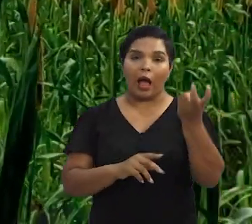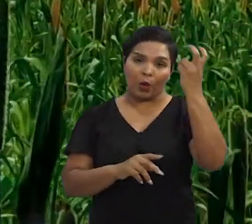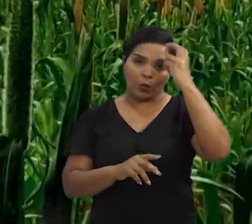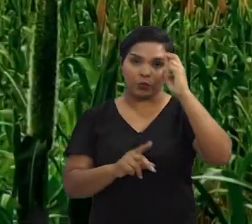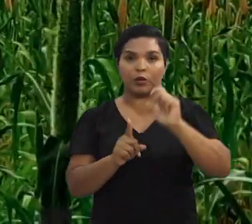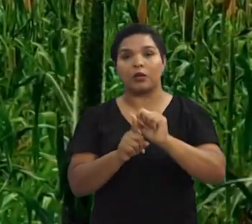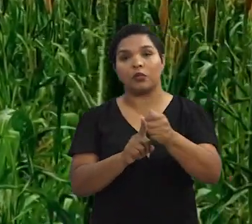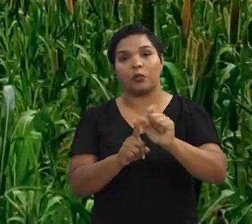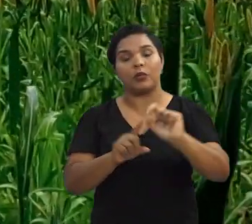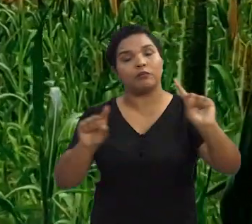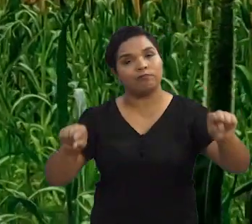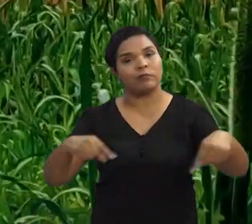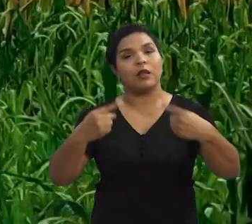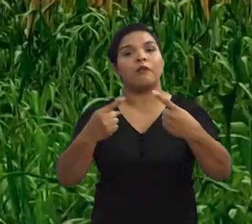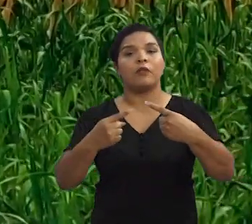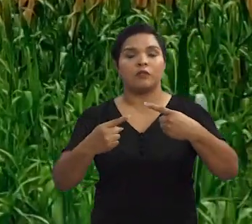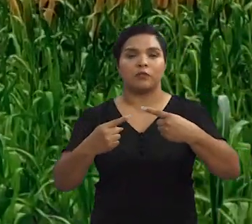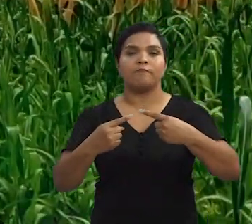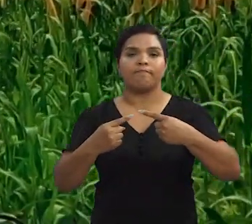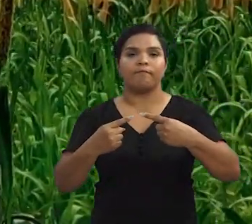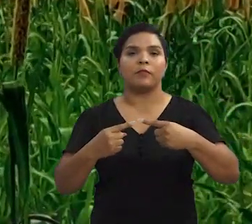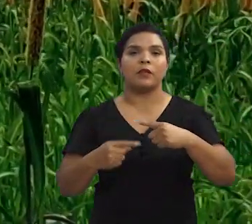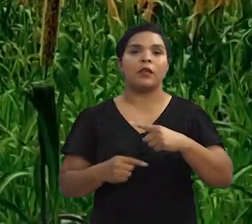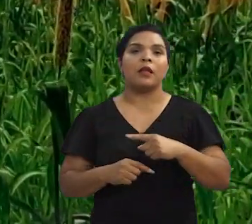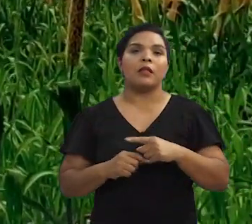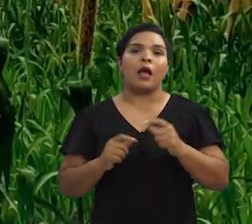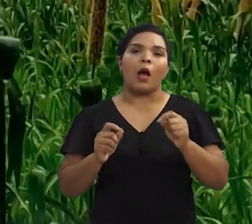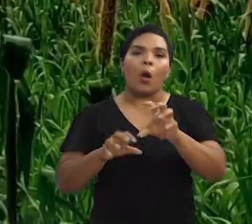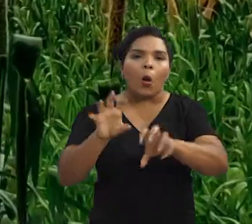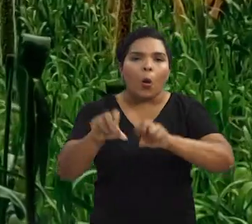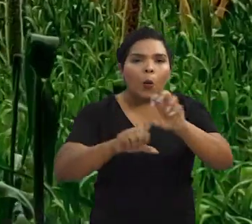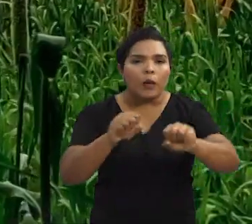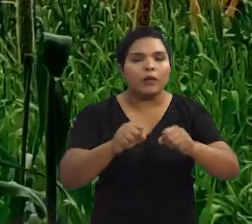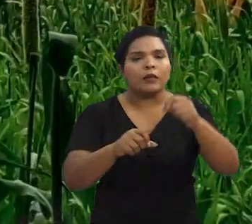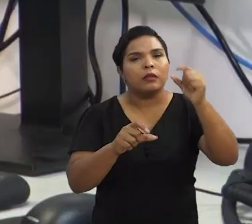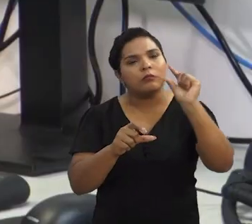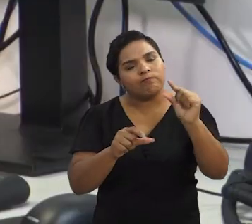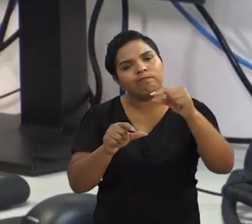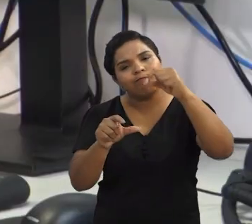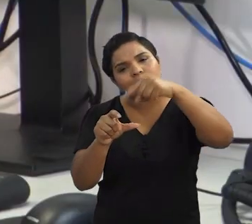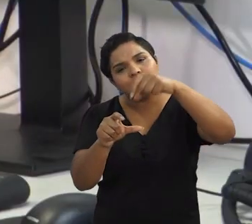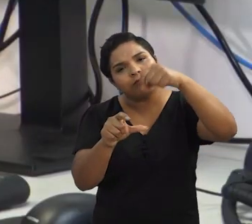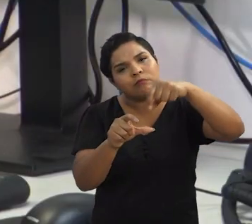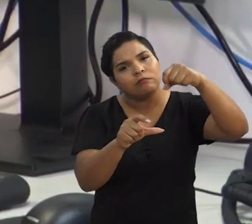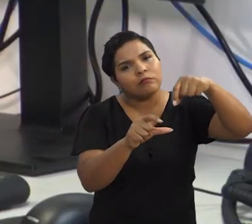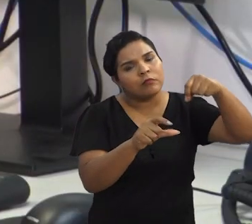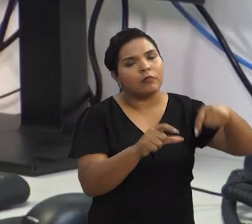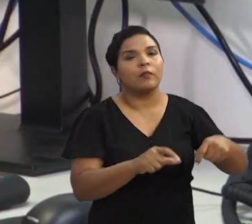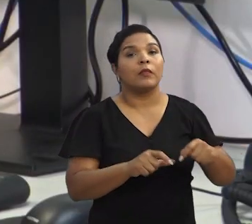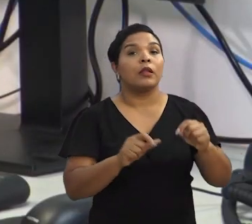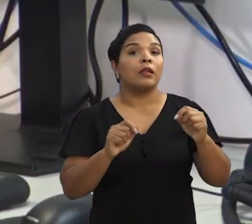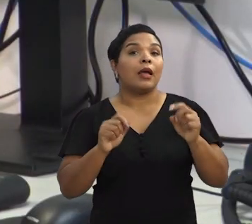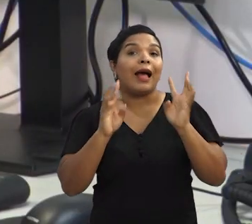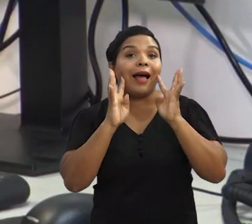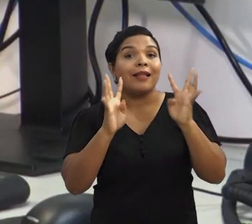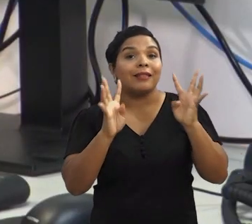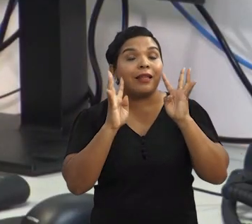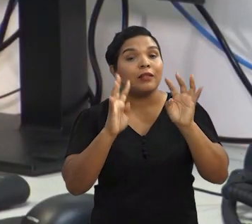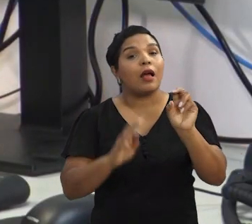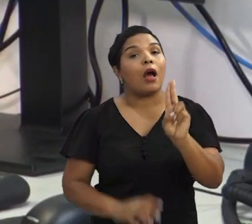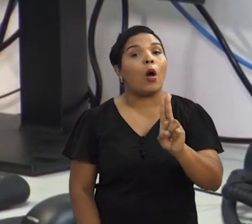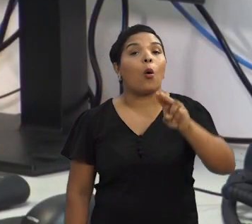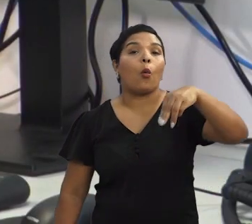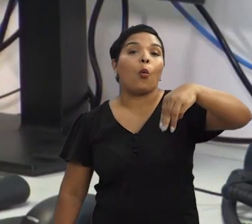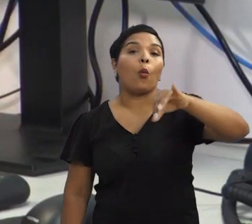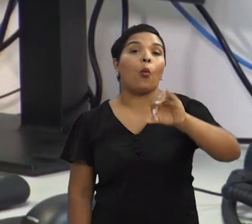do milho. Os desafios são muitos, principalmente na pós-colheita de grãos. O produtor tem que ficar atento à umidade